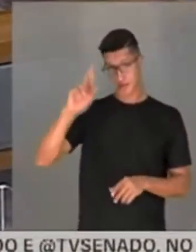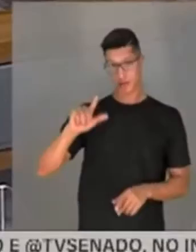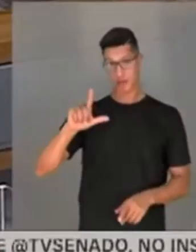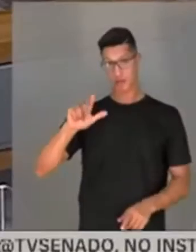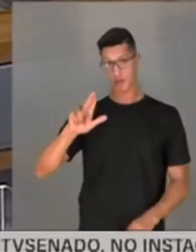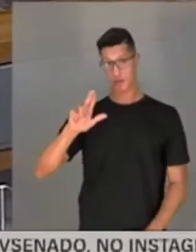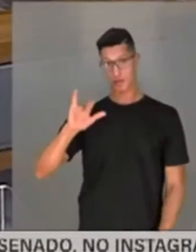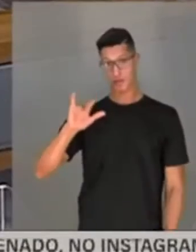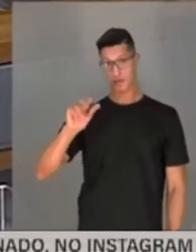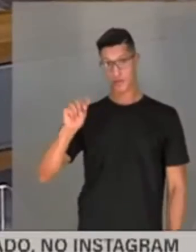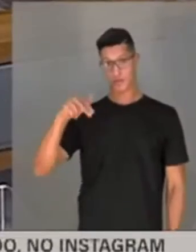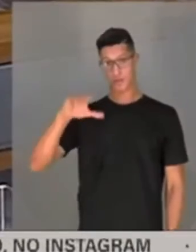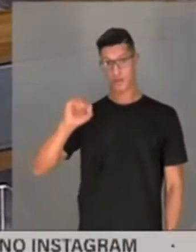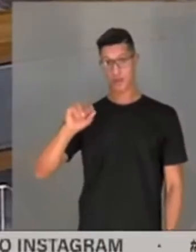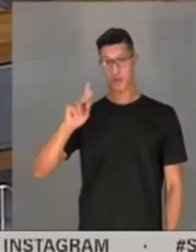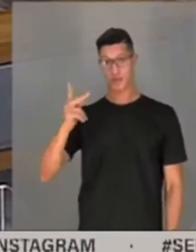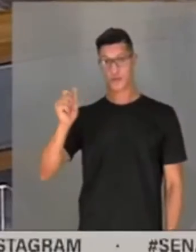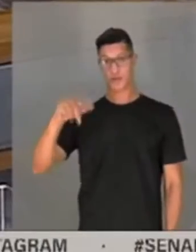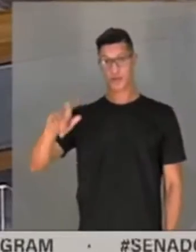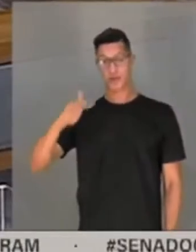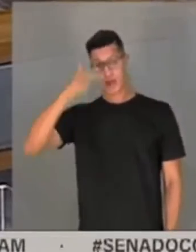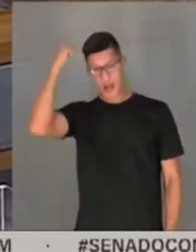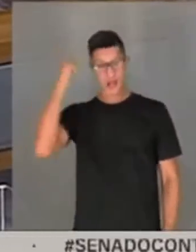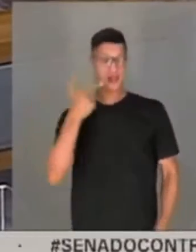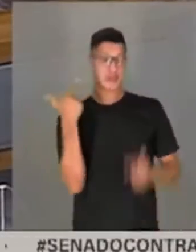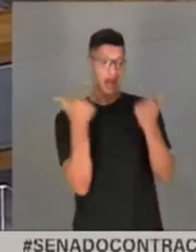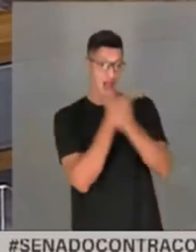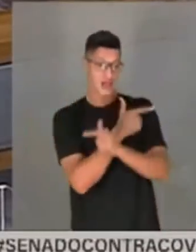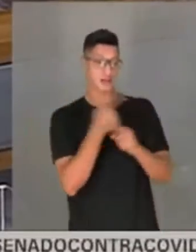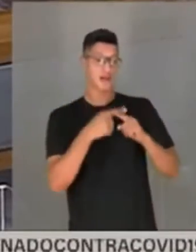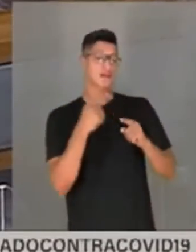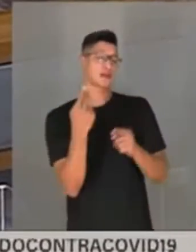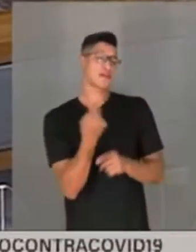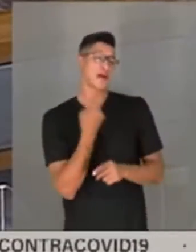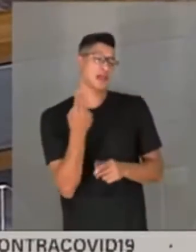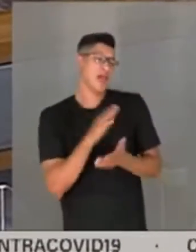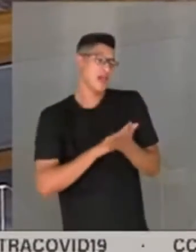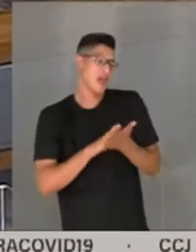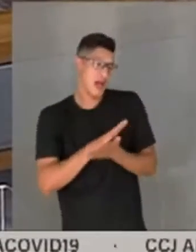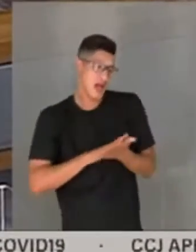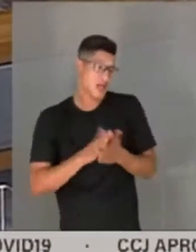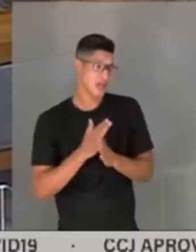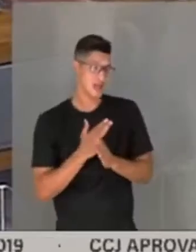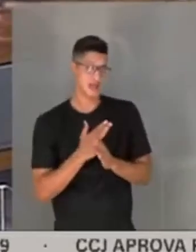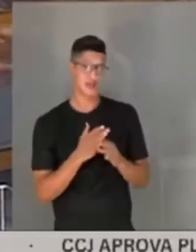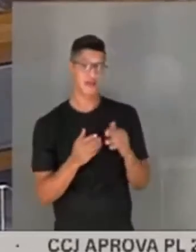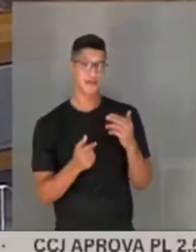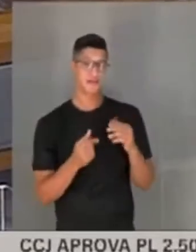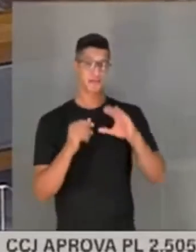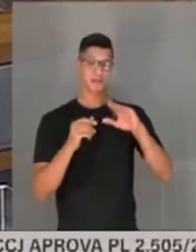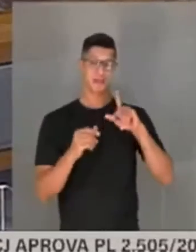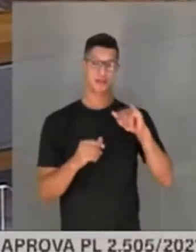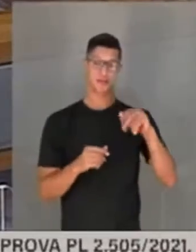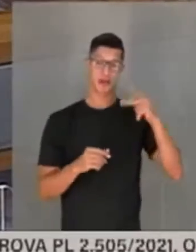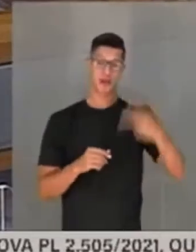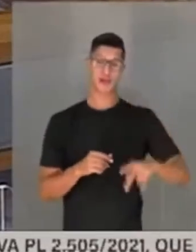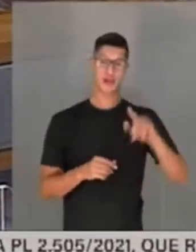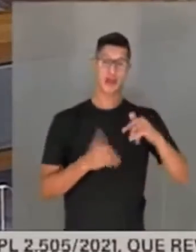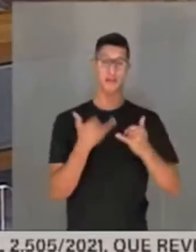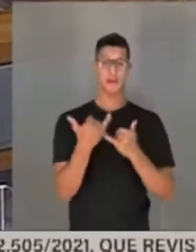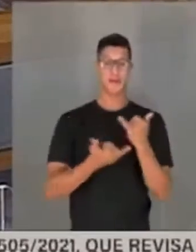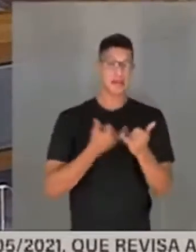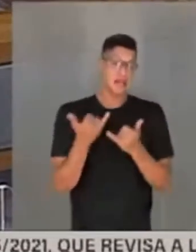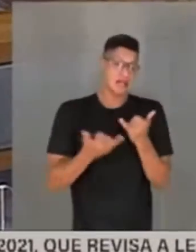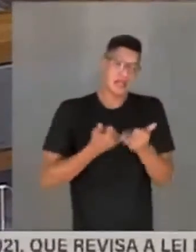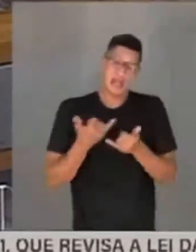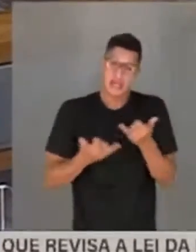Hang, que está rindo aí, porque eles acham que não vai dar em nada, eles acham que essa CPI aqui é uma brincadeirinha.